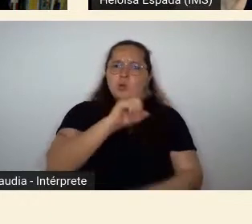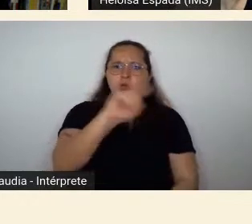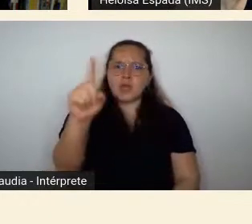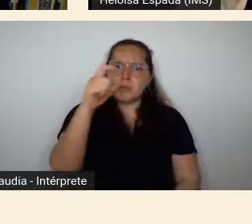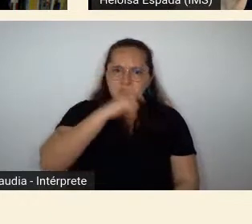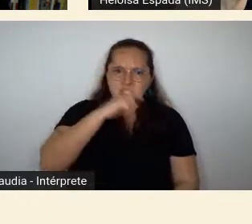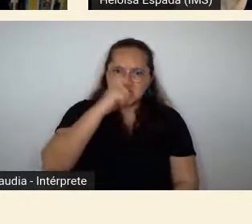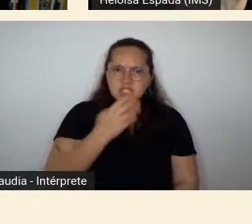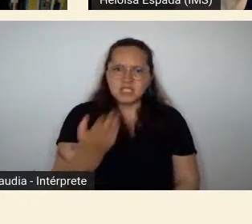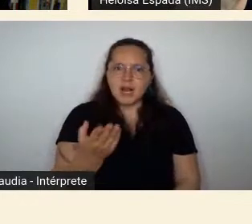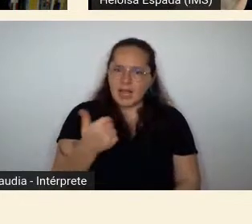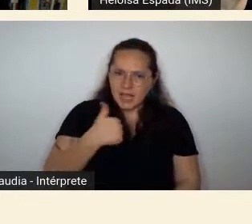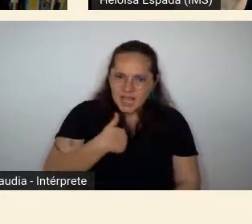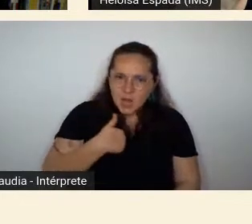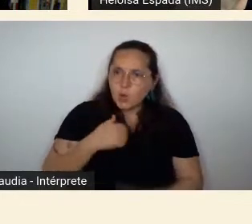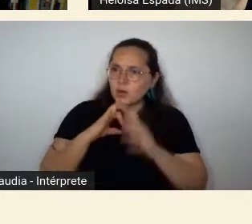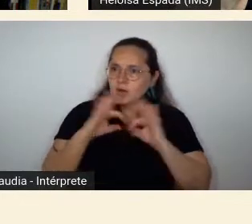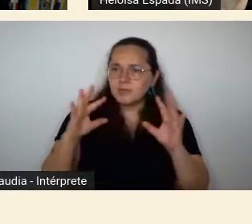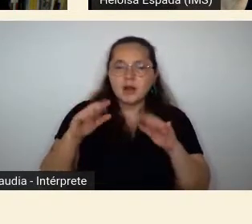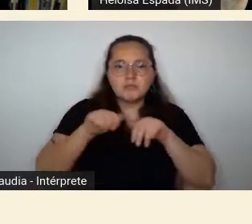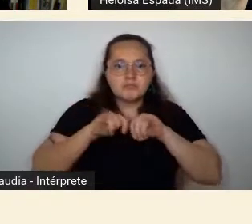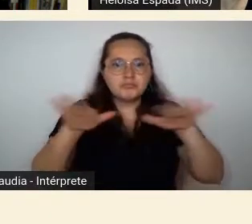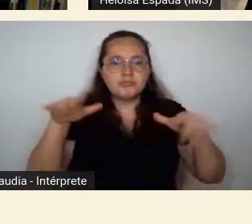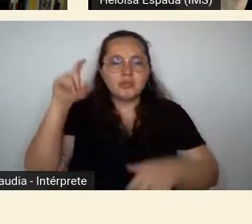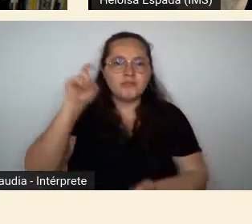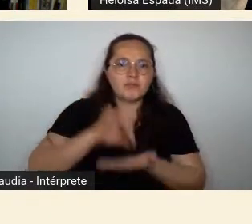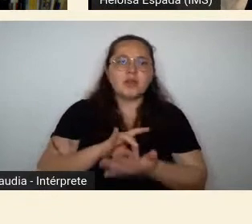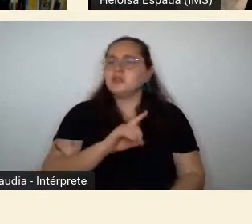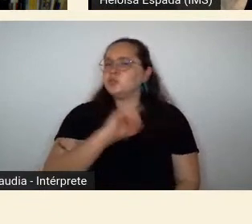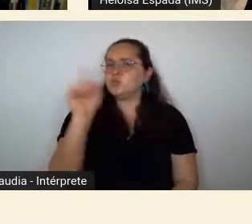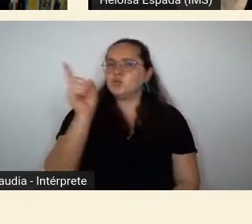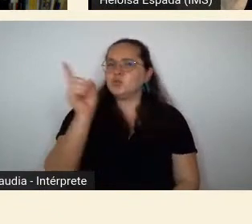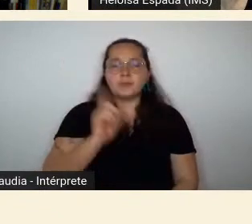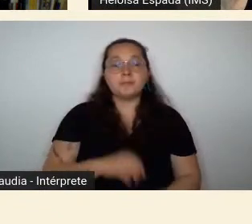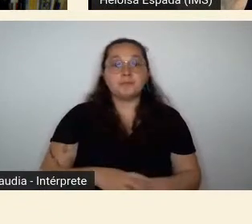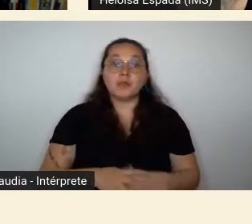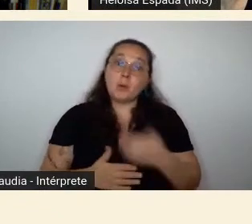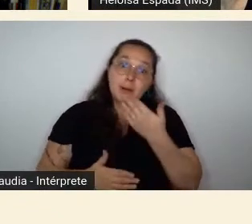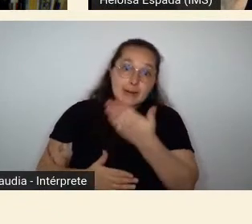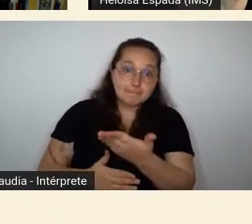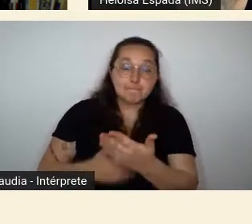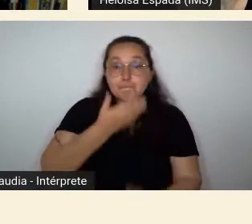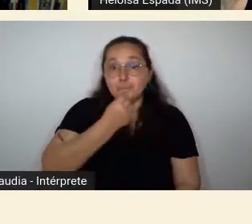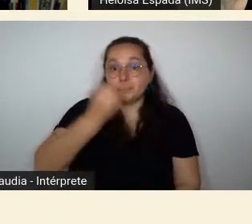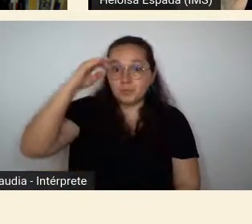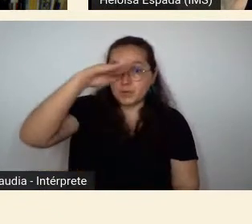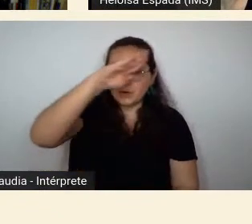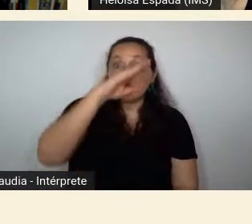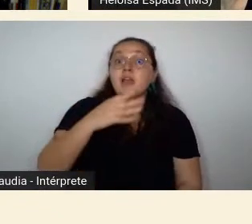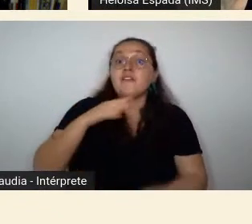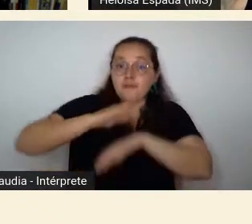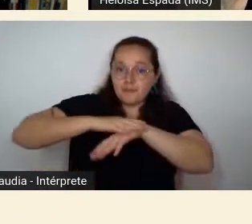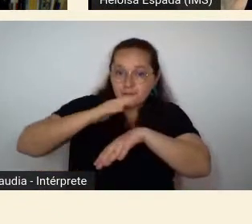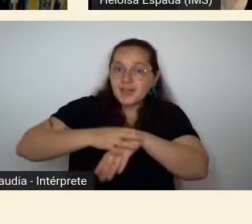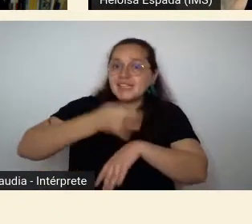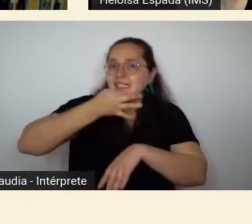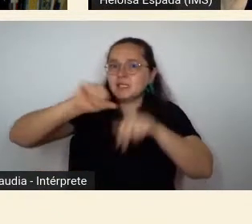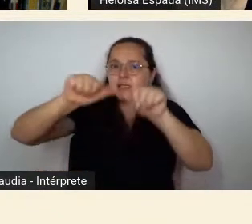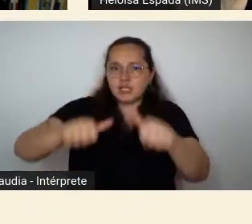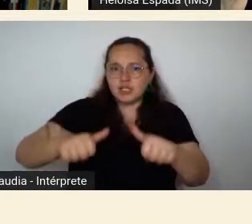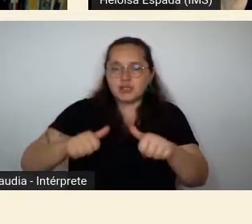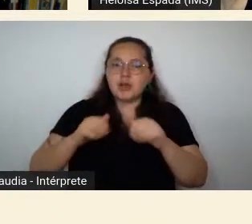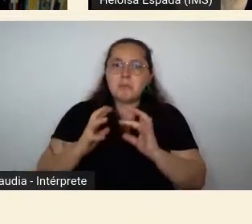essa verdade se colocasse enfim ele era um cara que ao mesmo tempo que fez a crítica e brigou com todo mundo ele também era um defensor